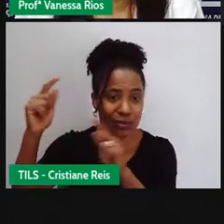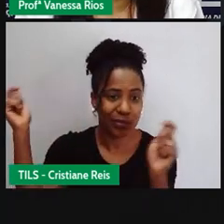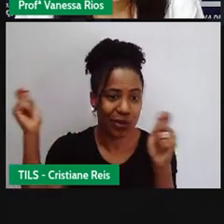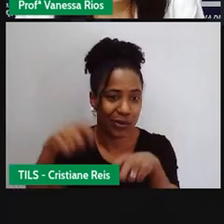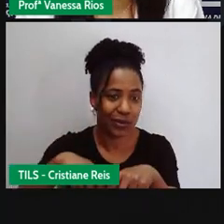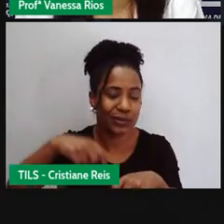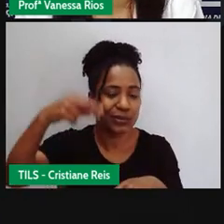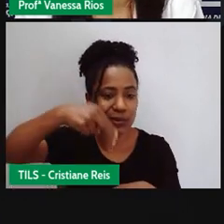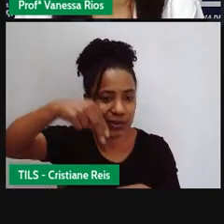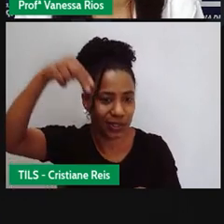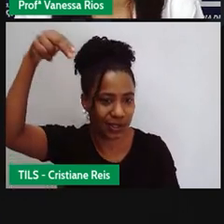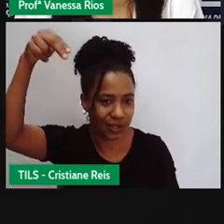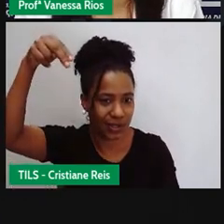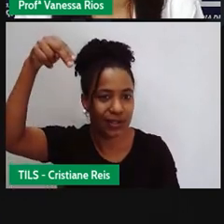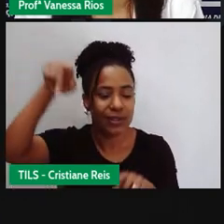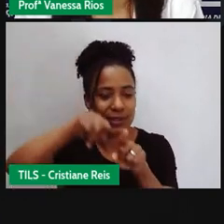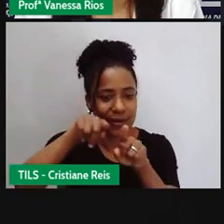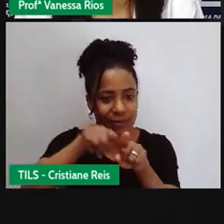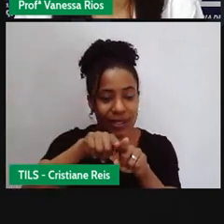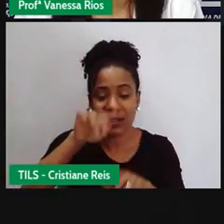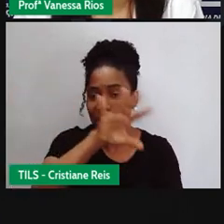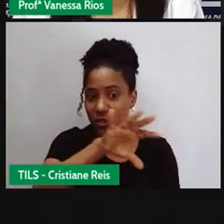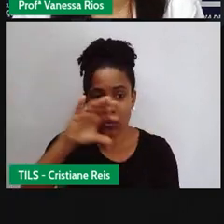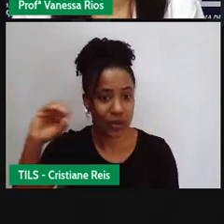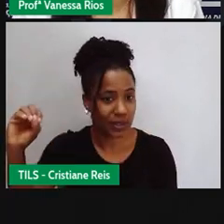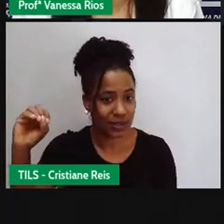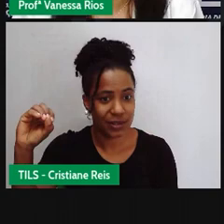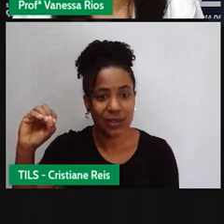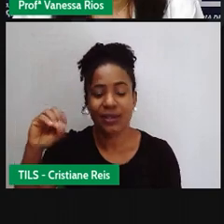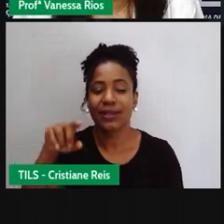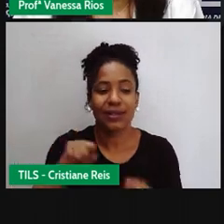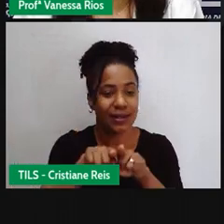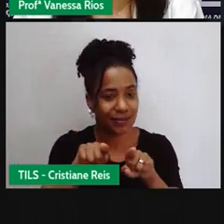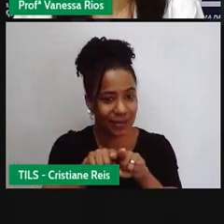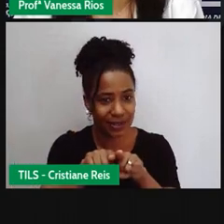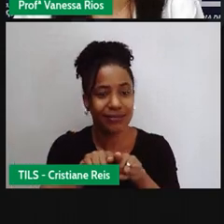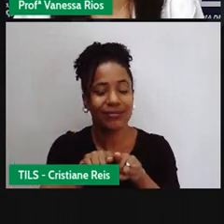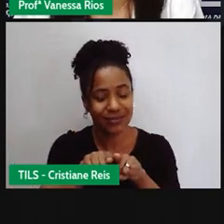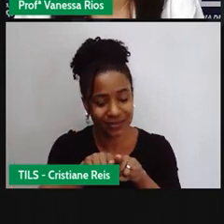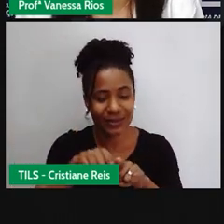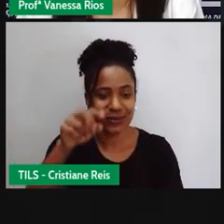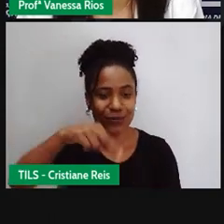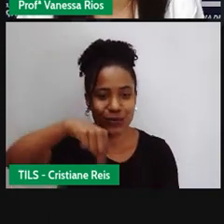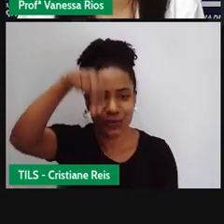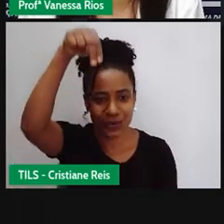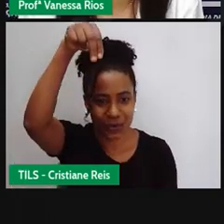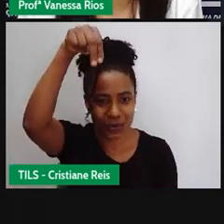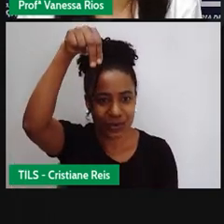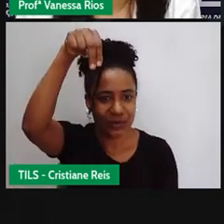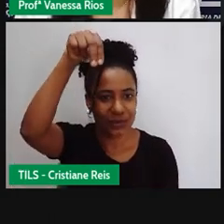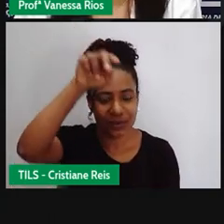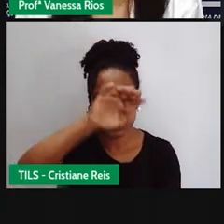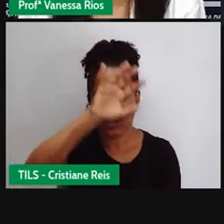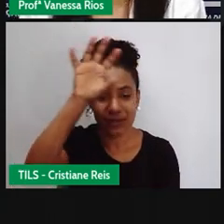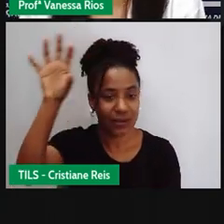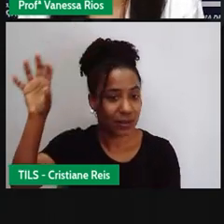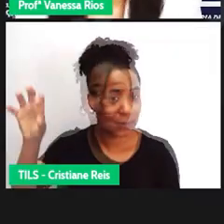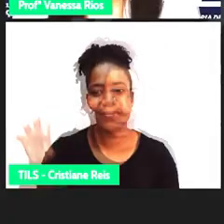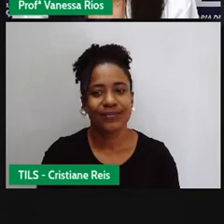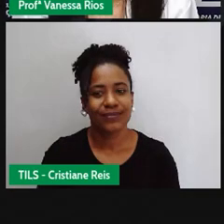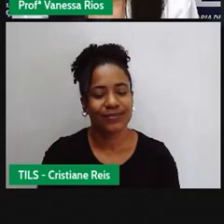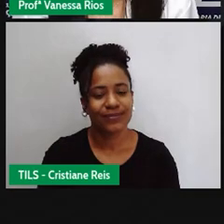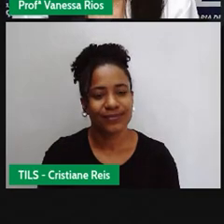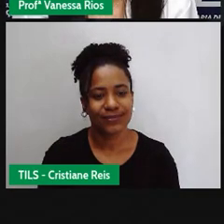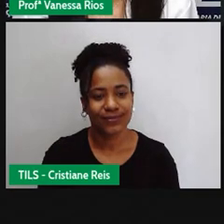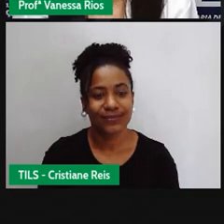nordeste, também nas regiões centro-oeste e entra também o próprio norte e as demais regiões do Brasil.